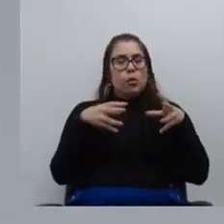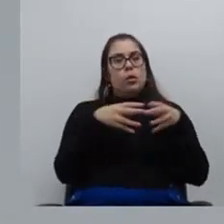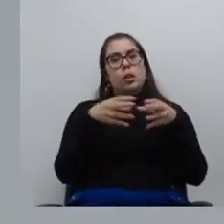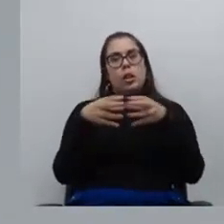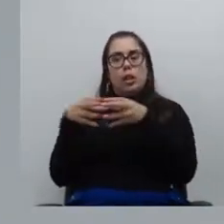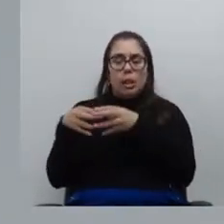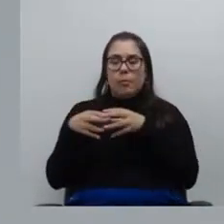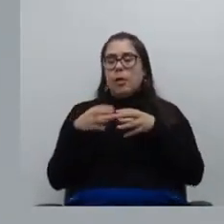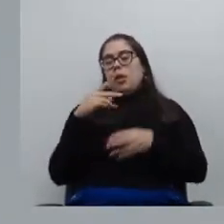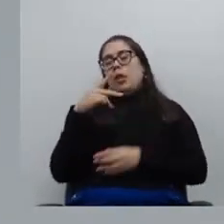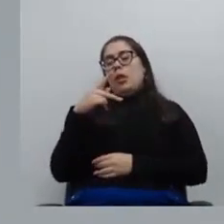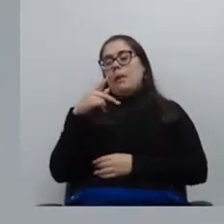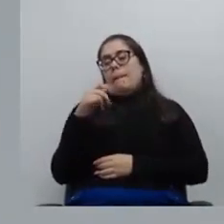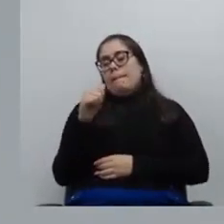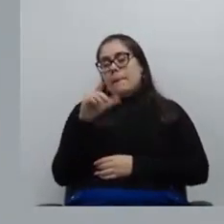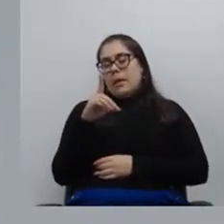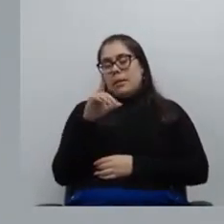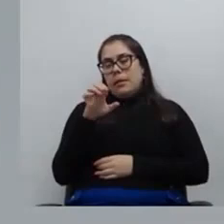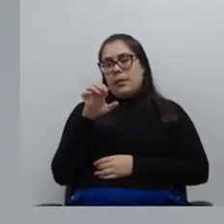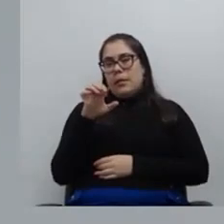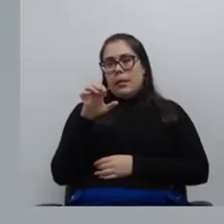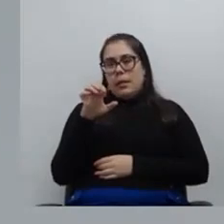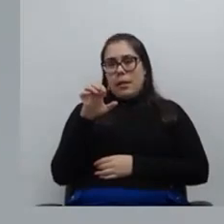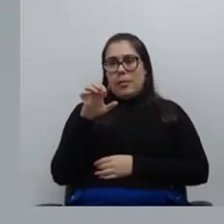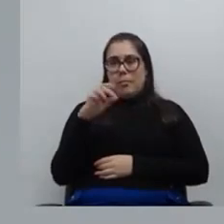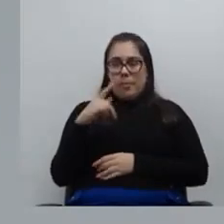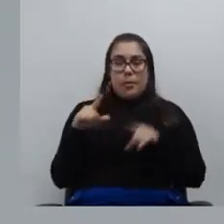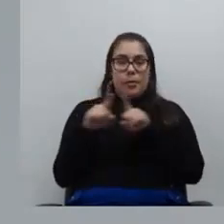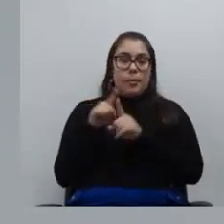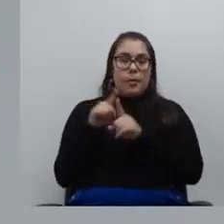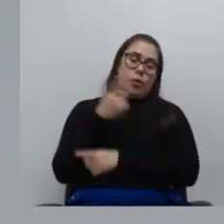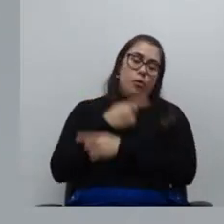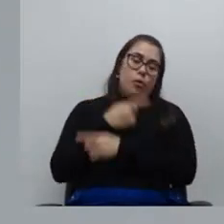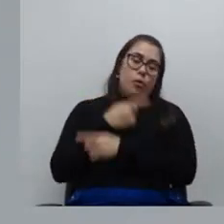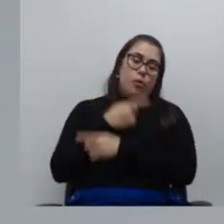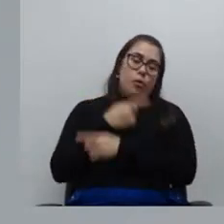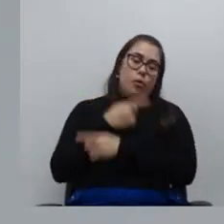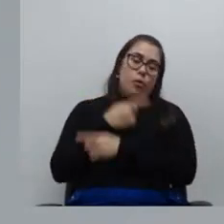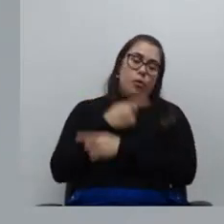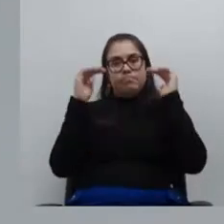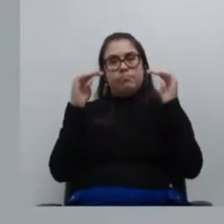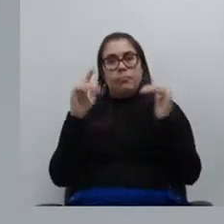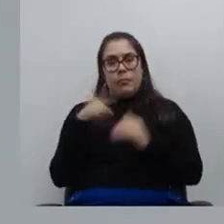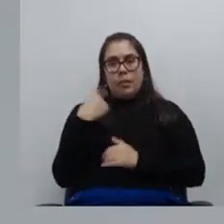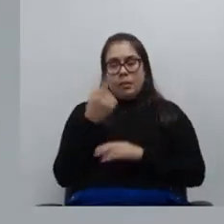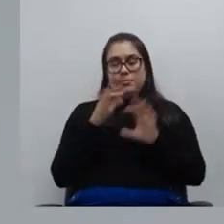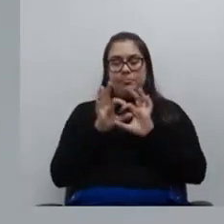sucesso. Deixo a segunda sub e certamente também a administração superior à disposição.